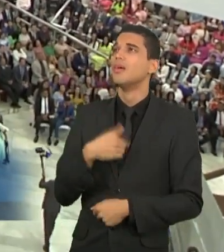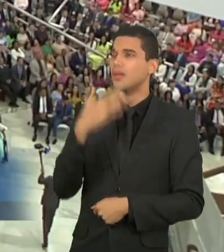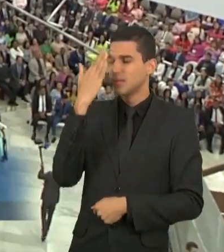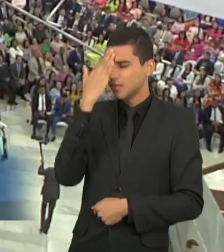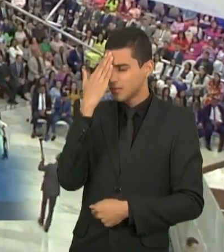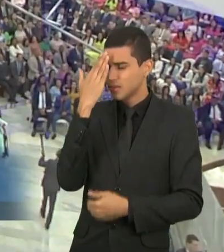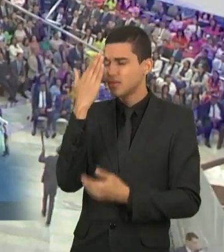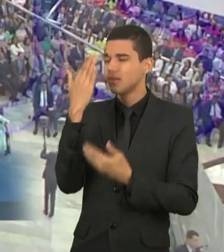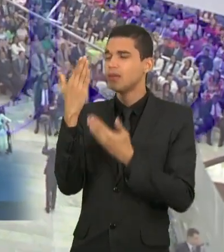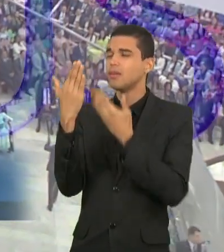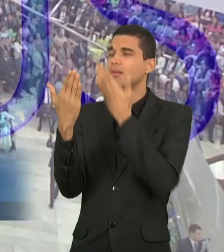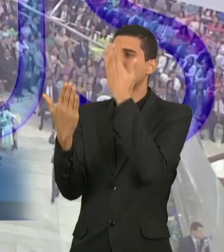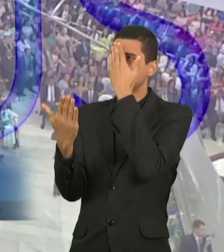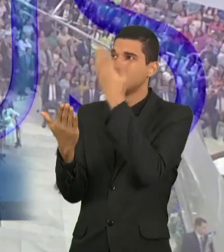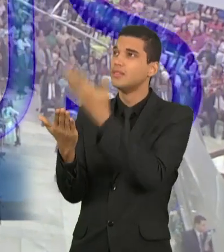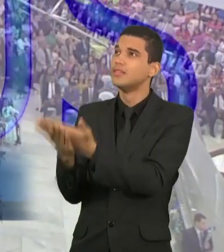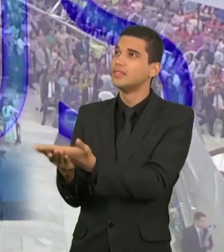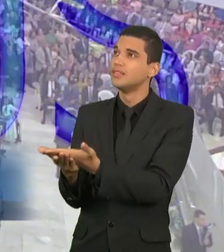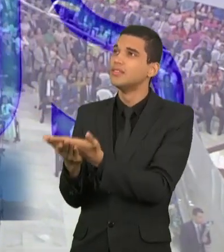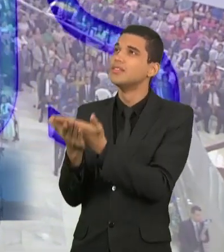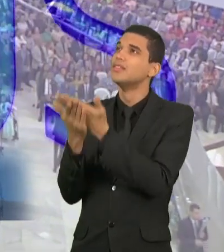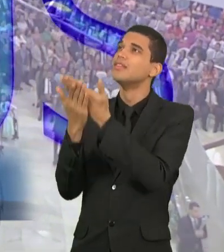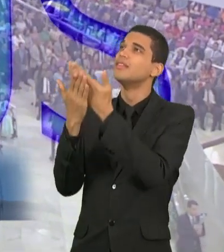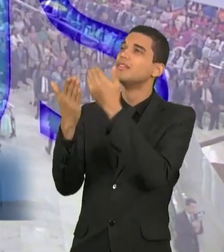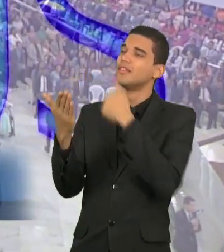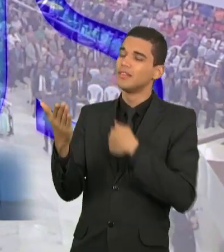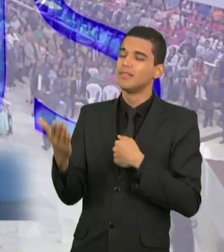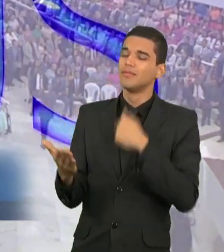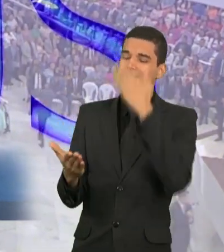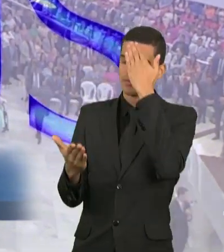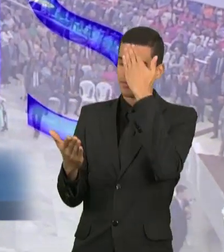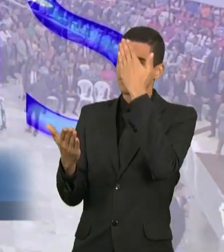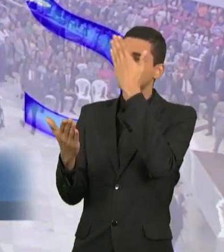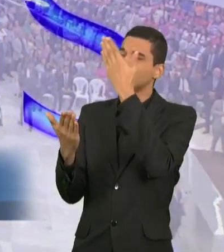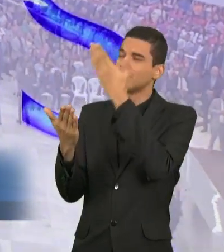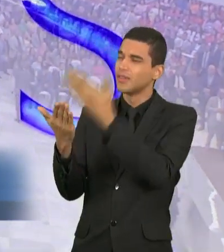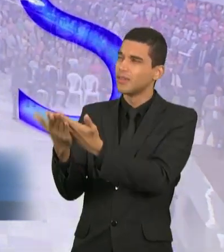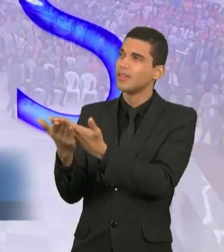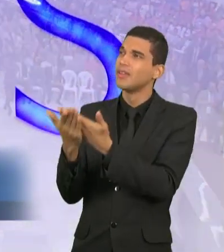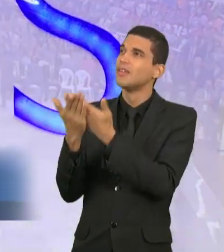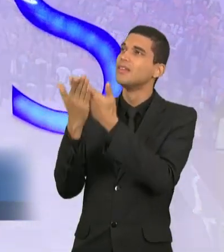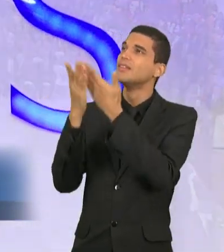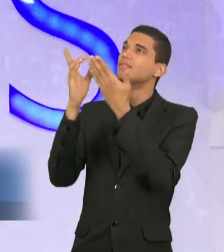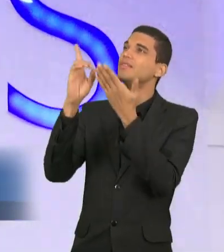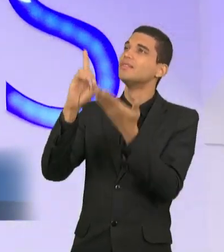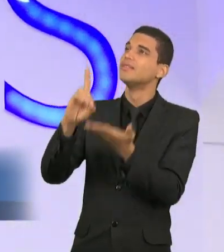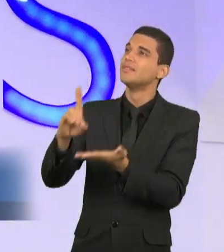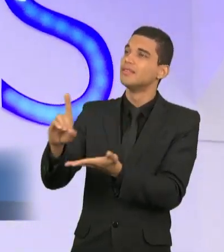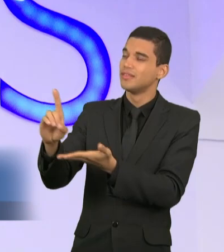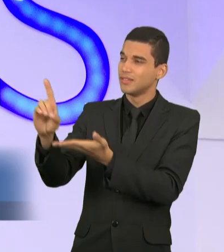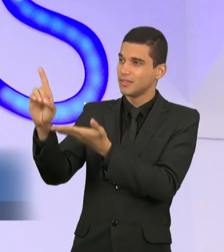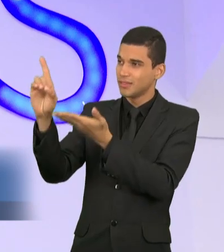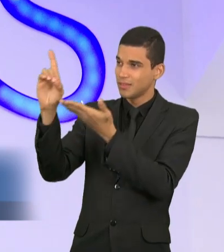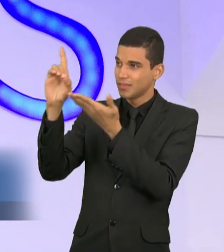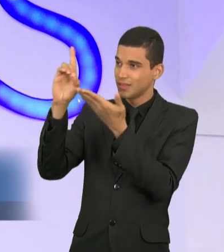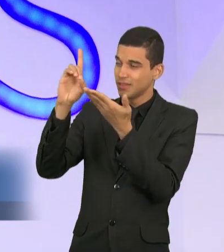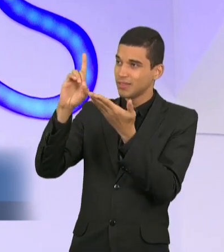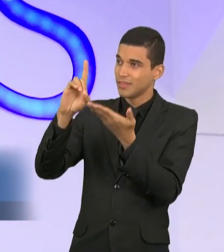Eu creio em ti, eu creio em ti,